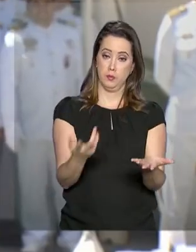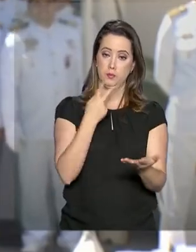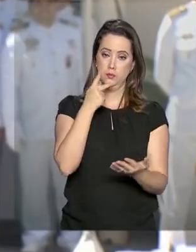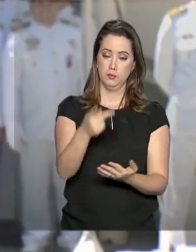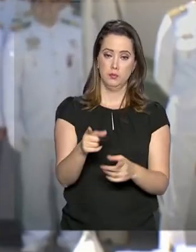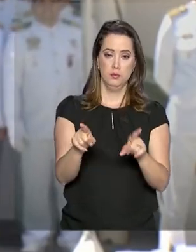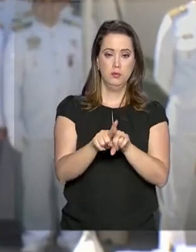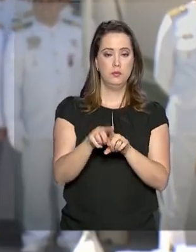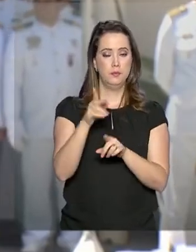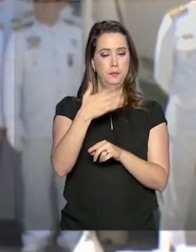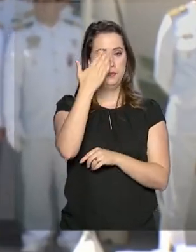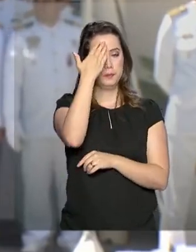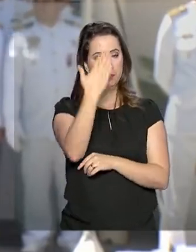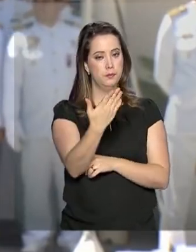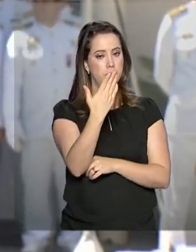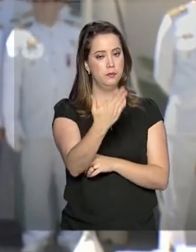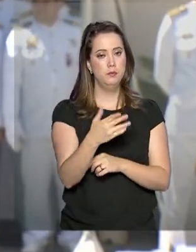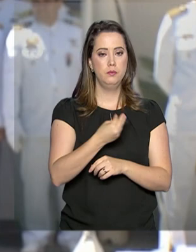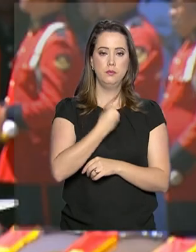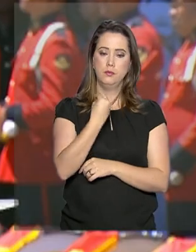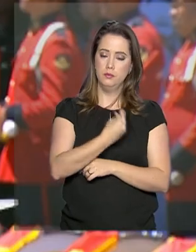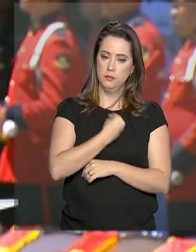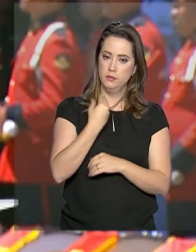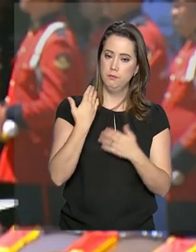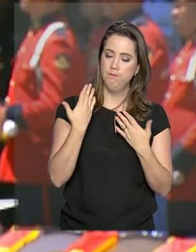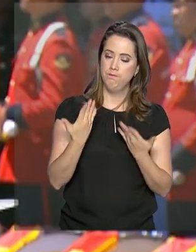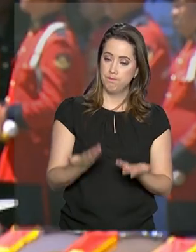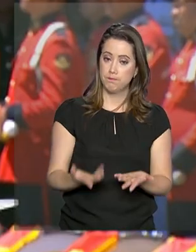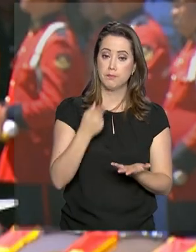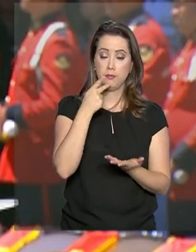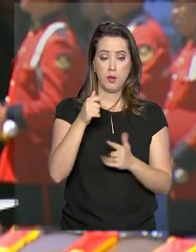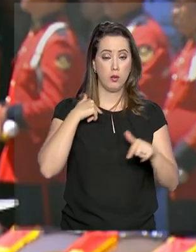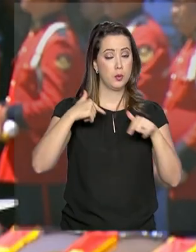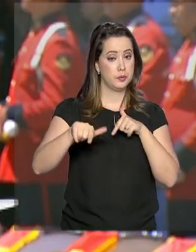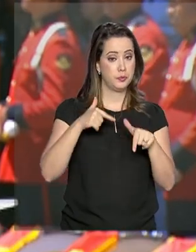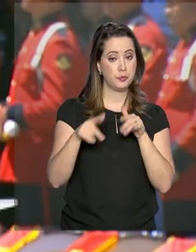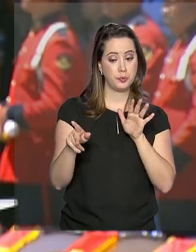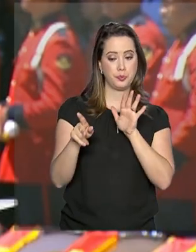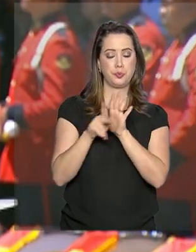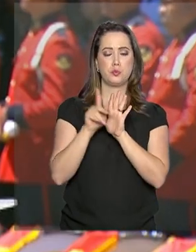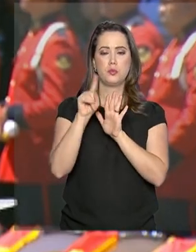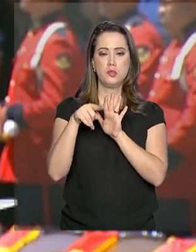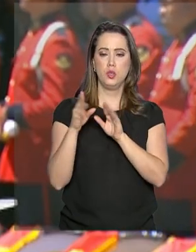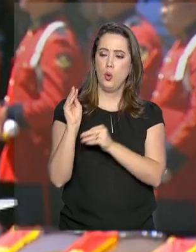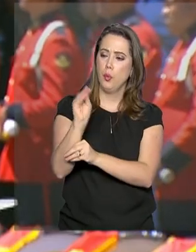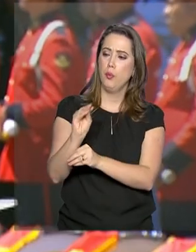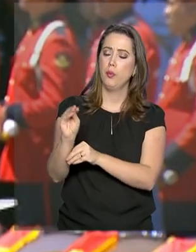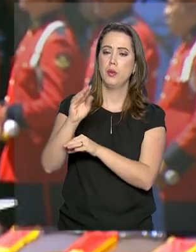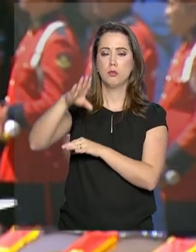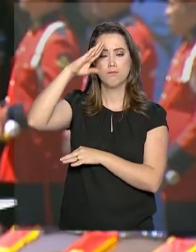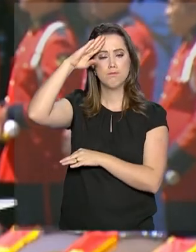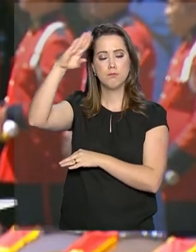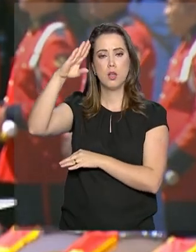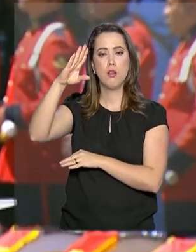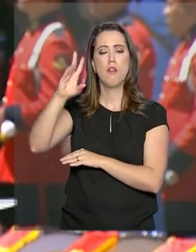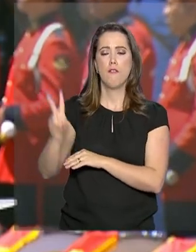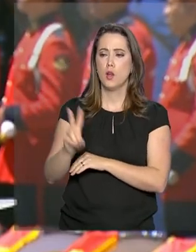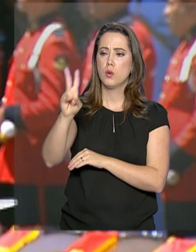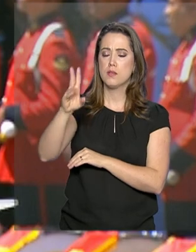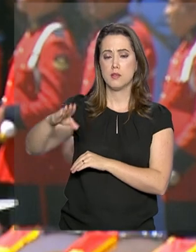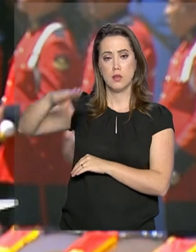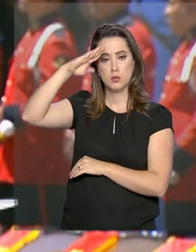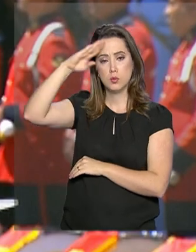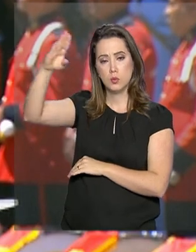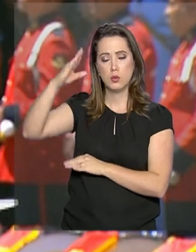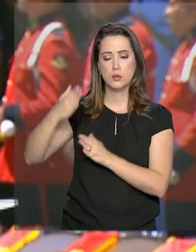discursou e agradeceu por estar vivo. Ele disse que tem a missão de valorizar o Exército, a Marinha e a Aeronáutica.